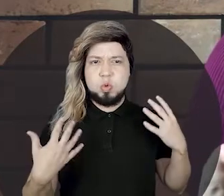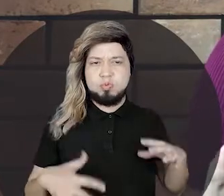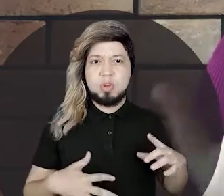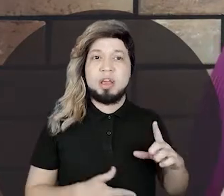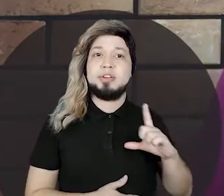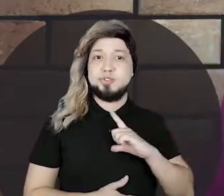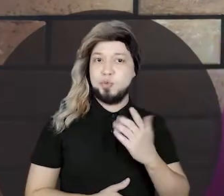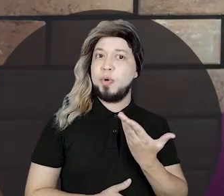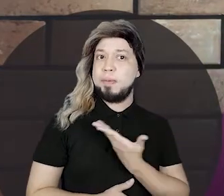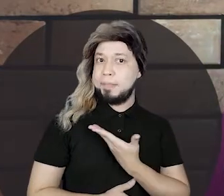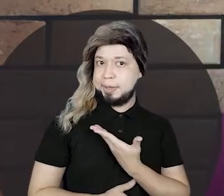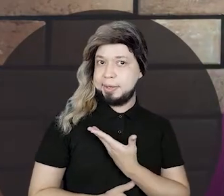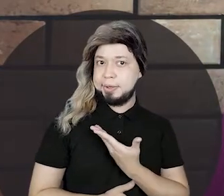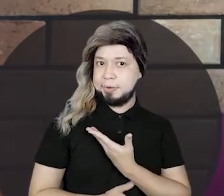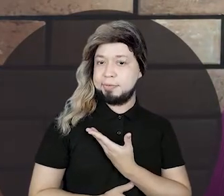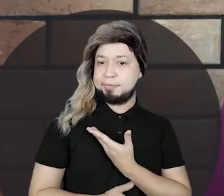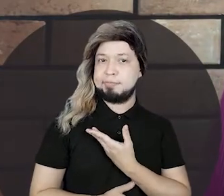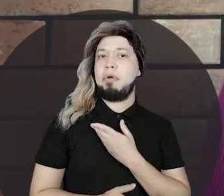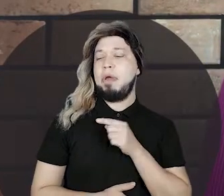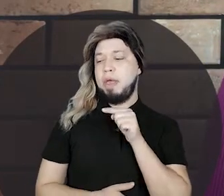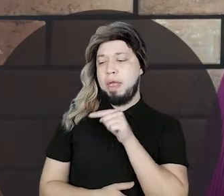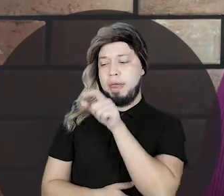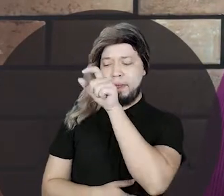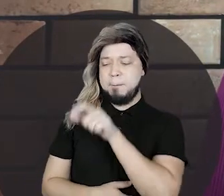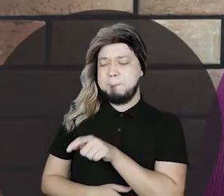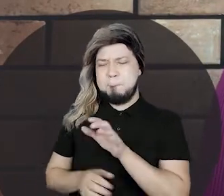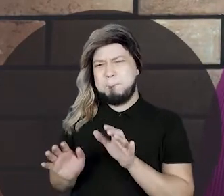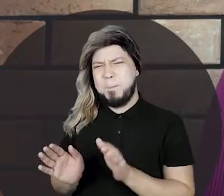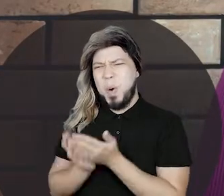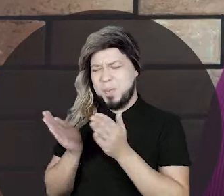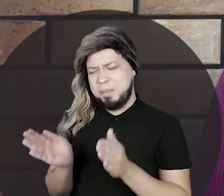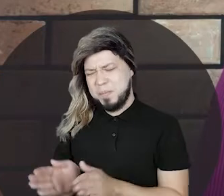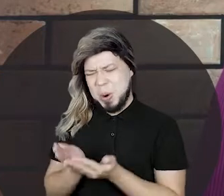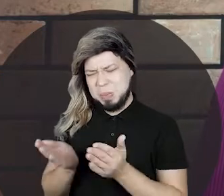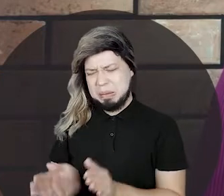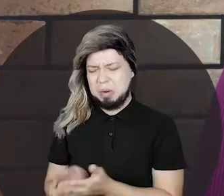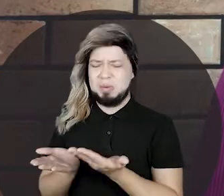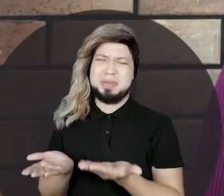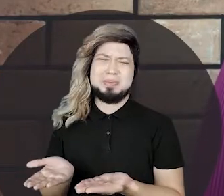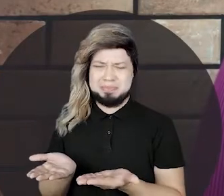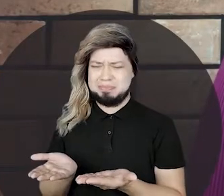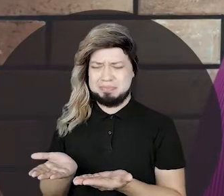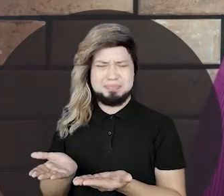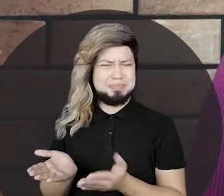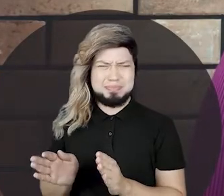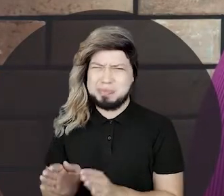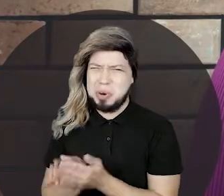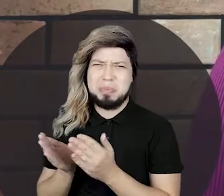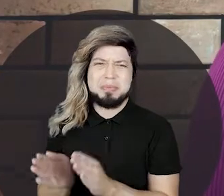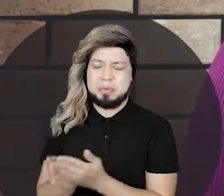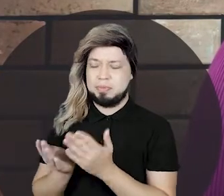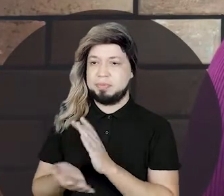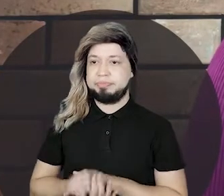E ele tinha um compadre, mas o seu compadre era pobre, pobre, pobre, pobre, mas